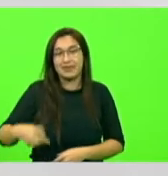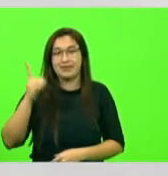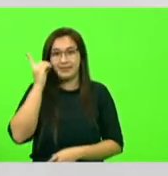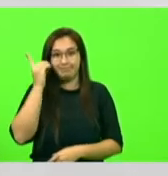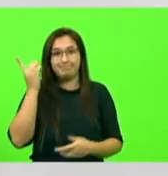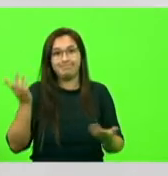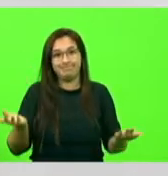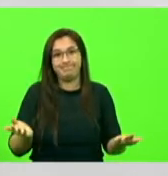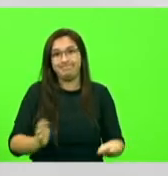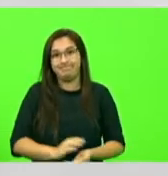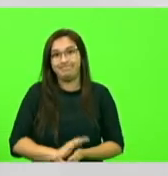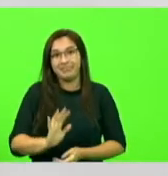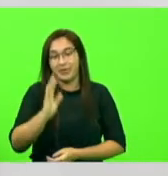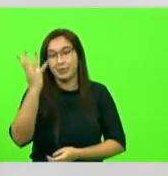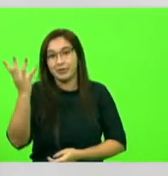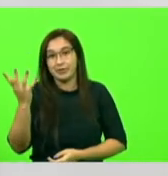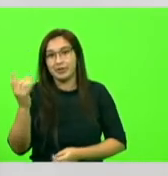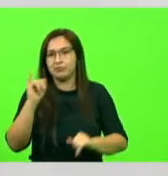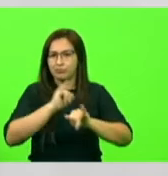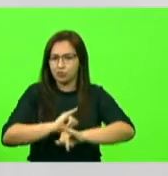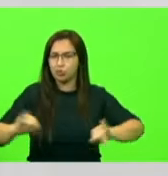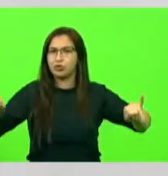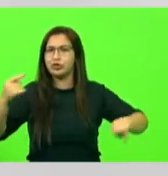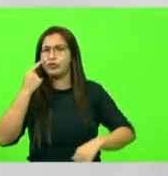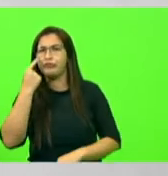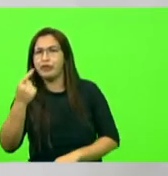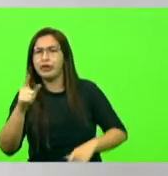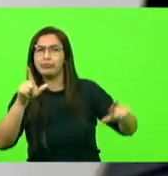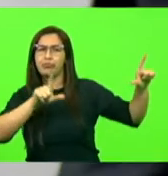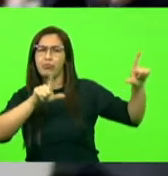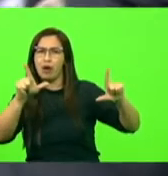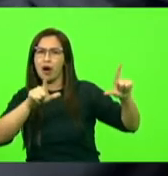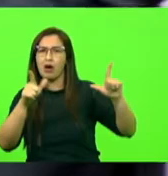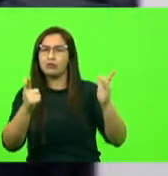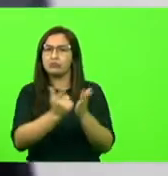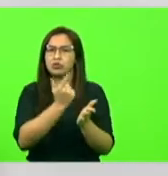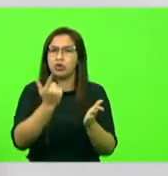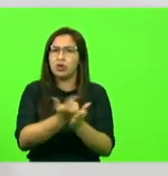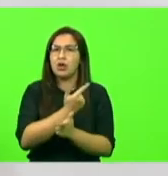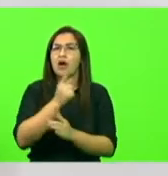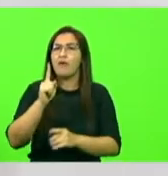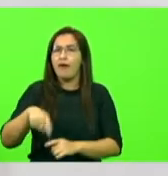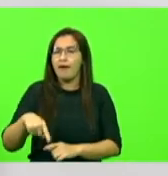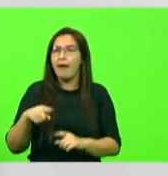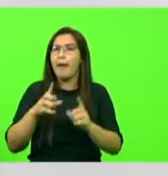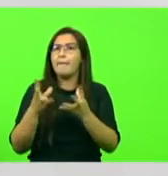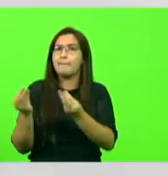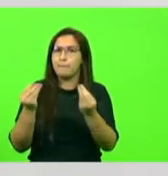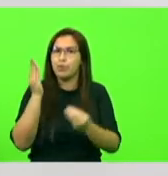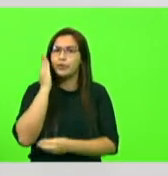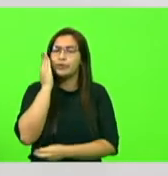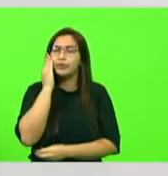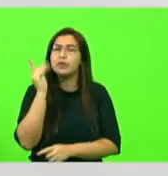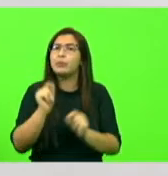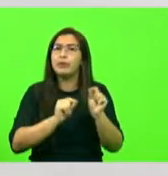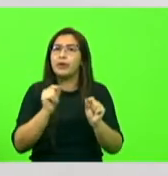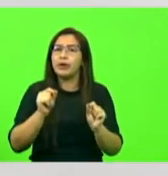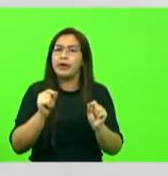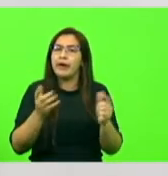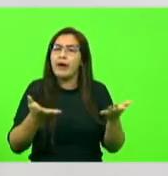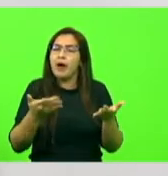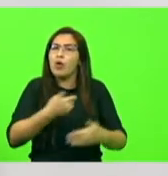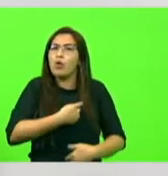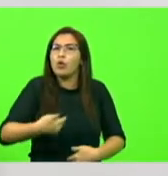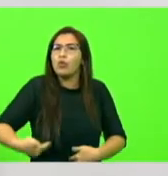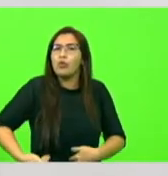E a notícia que eu li na imprensa tem sido bastante comentada de que o atual governo, que o